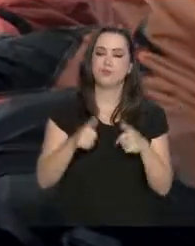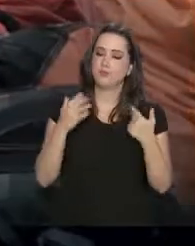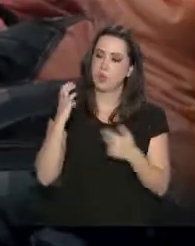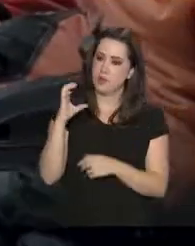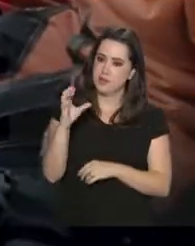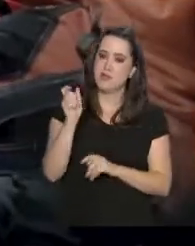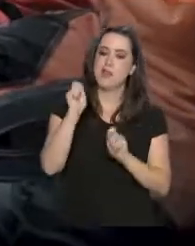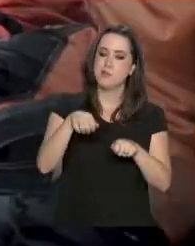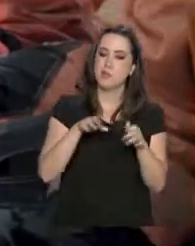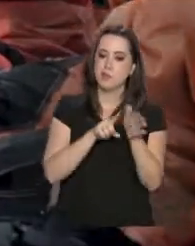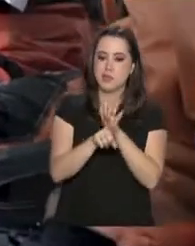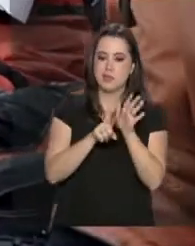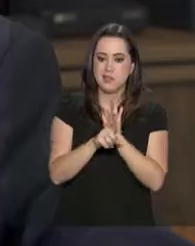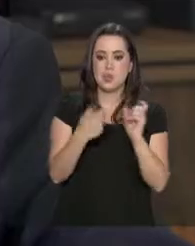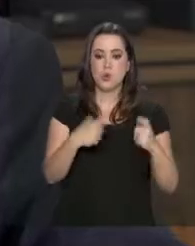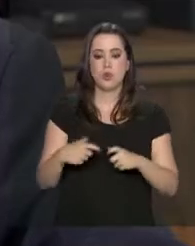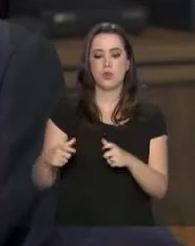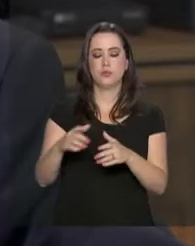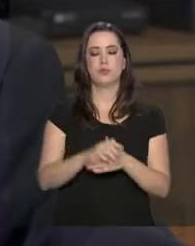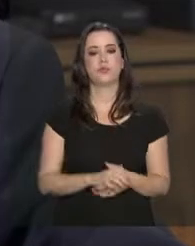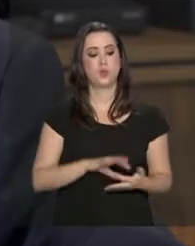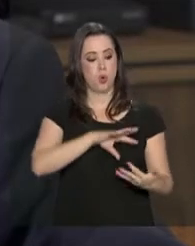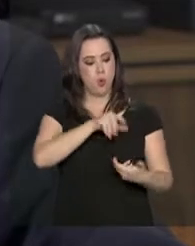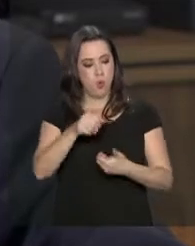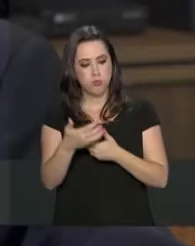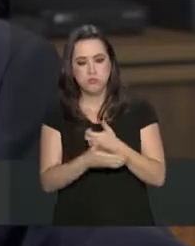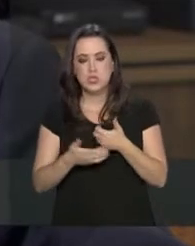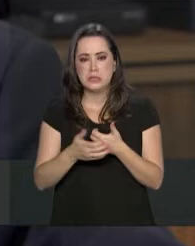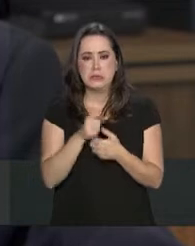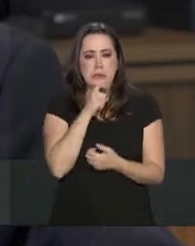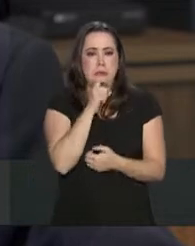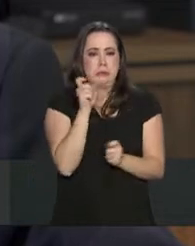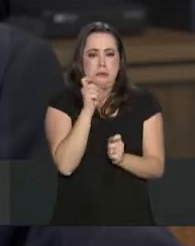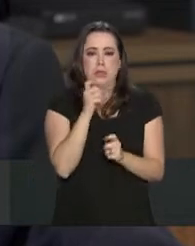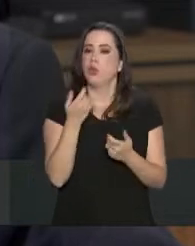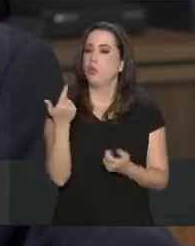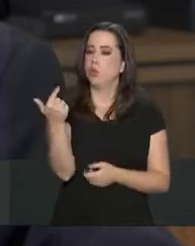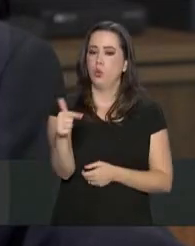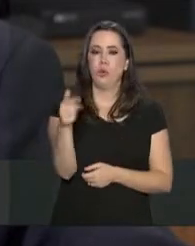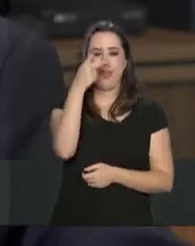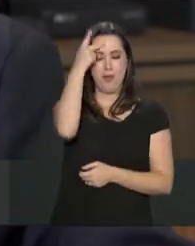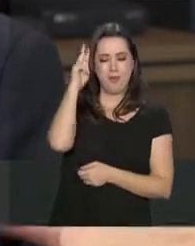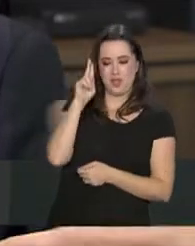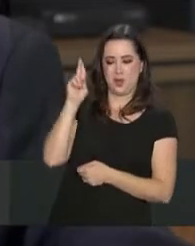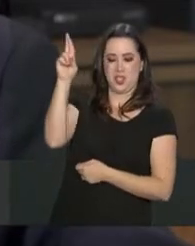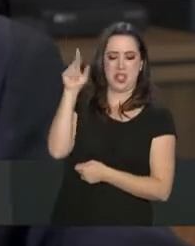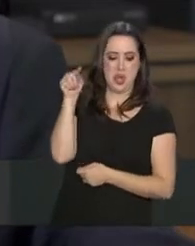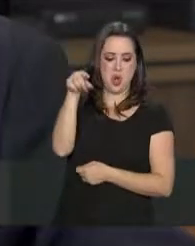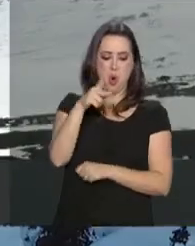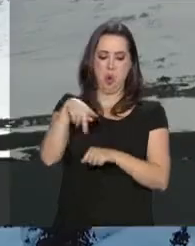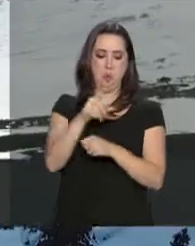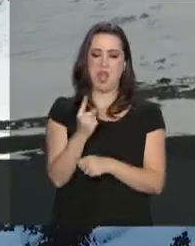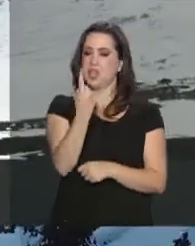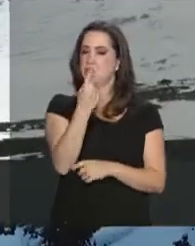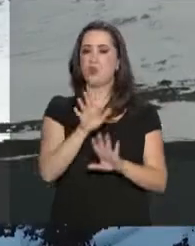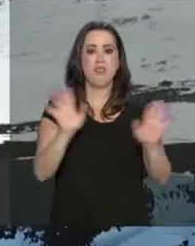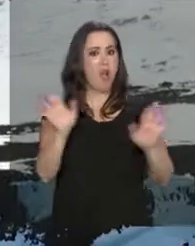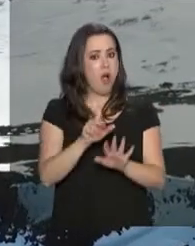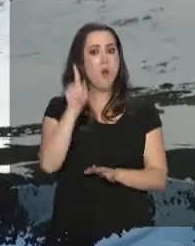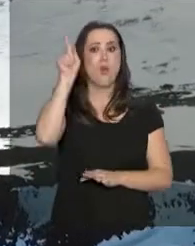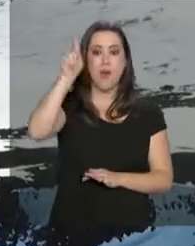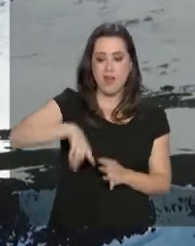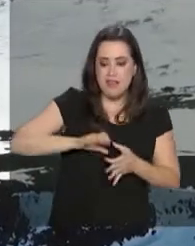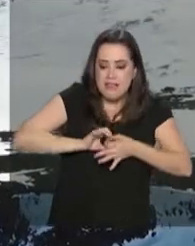do Brasil nesse espaço. A Antártica não tem dono. A Antártica é de todos. Então é